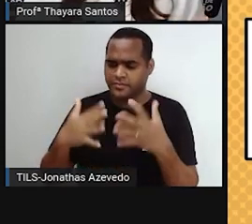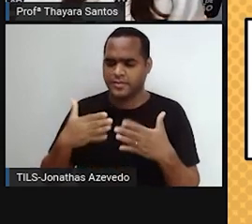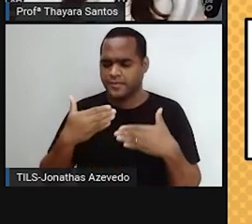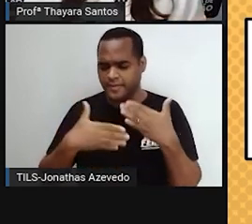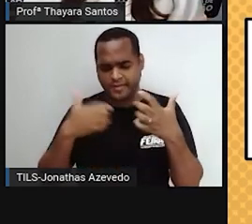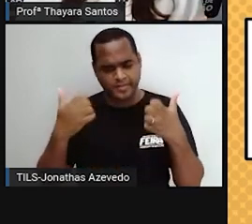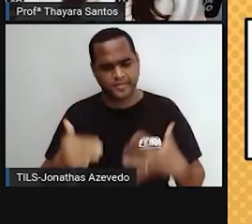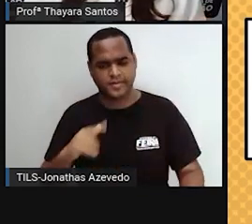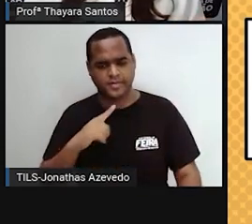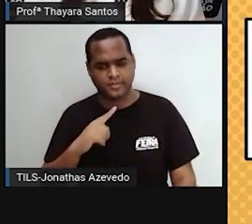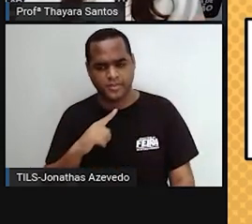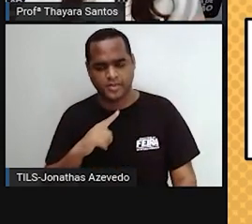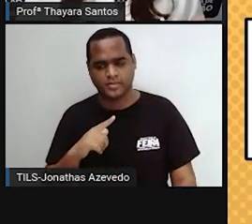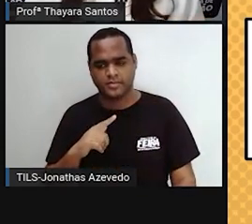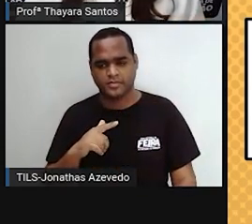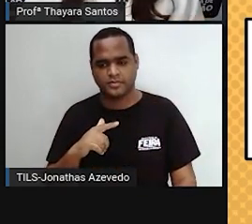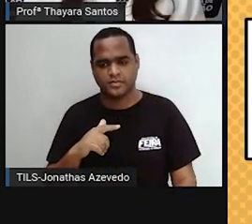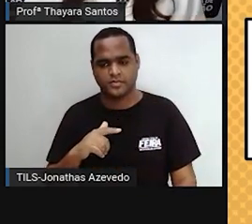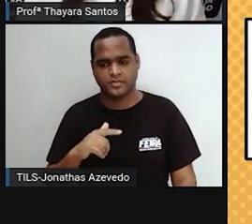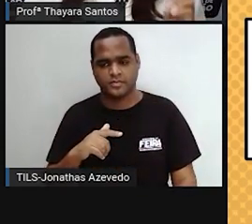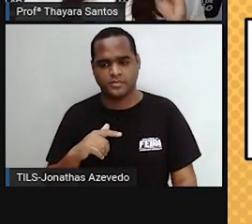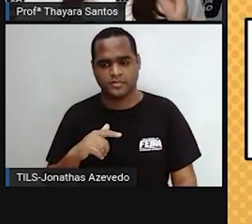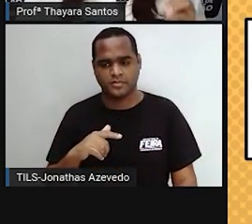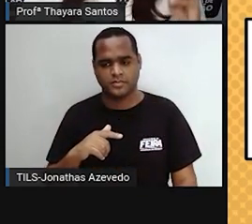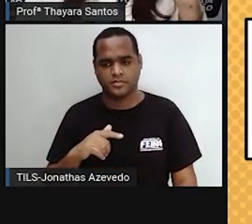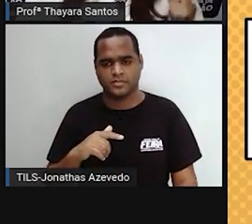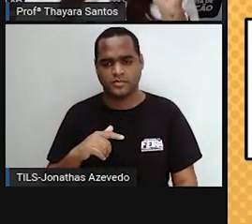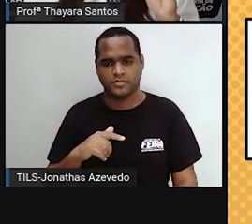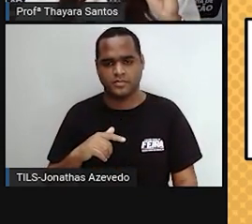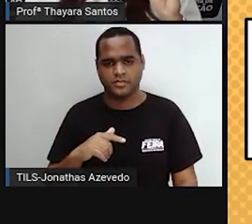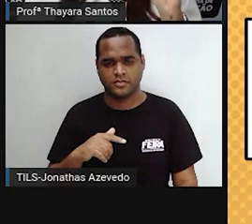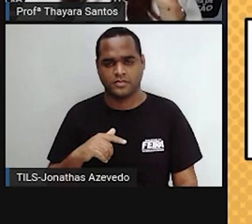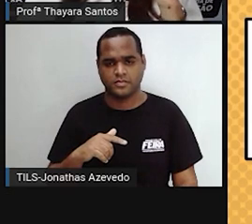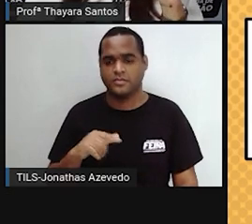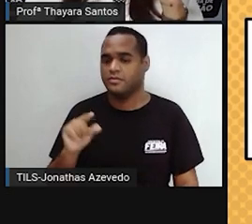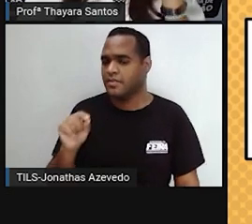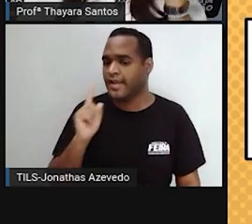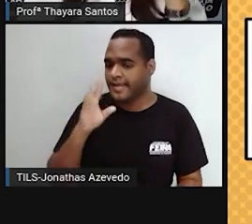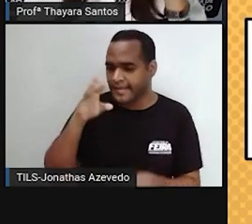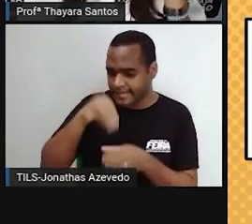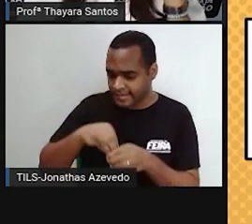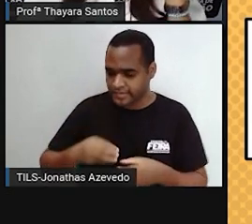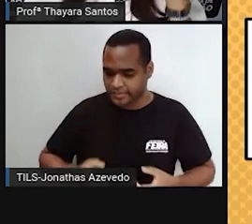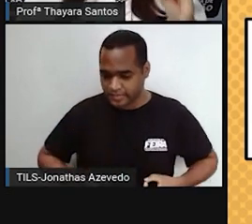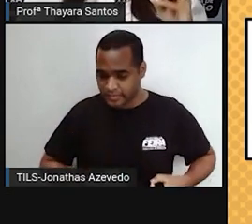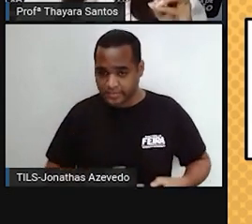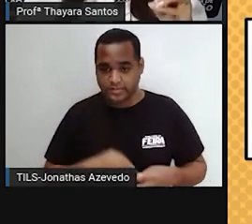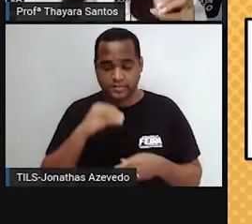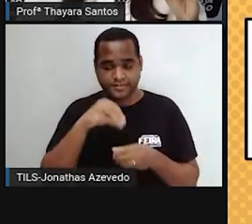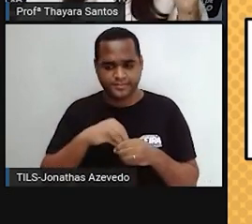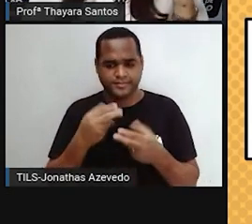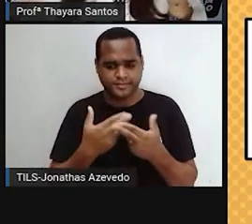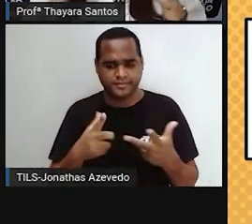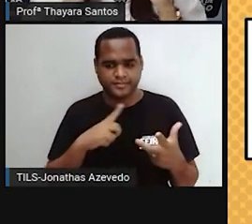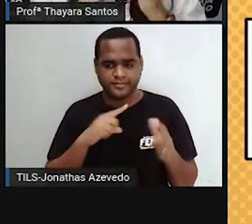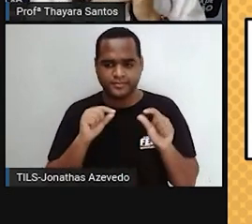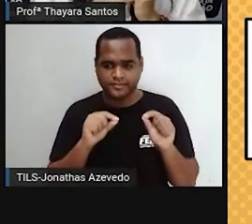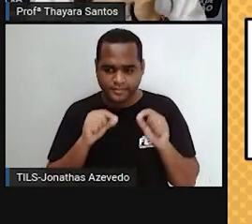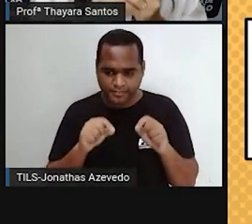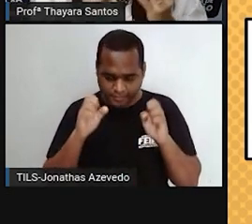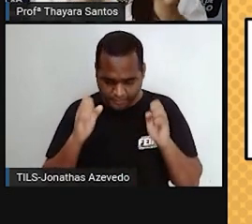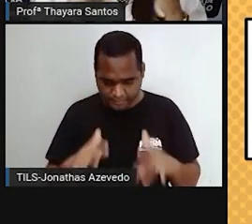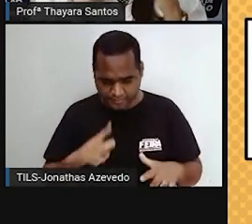embriãozinho ali, ele vai sair rolando até ele conseguir se encaixar ali no útero. Ele, quando consegue chegar no útero, ele se